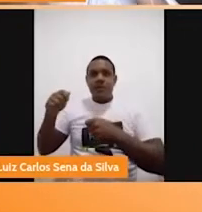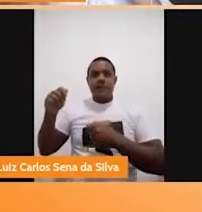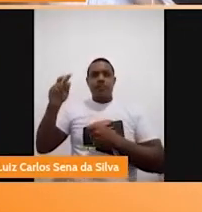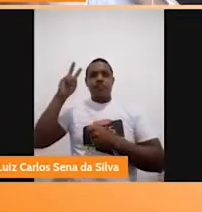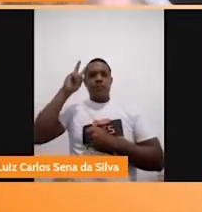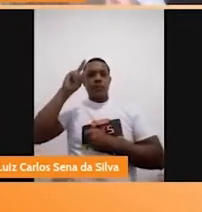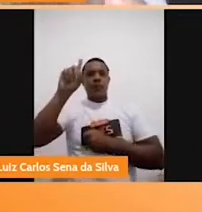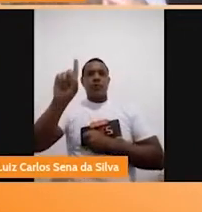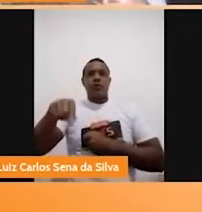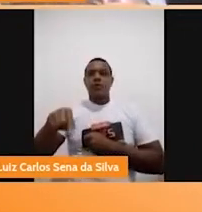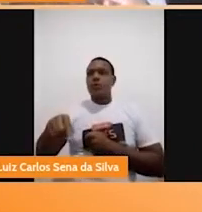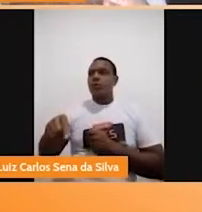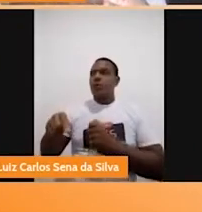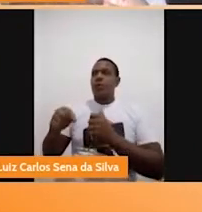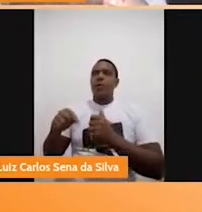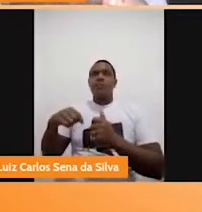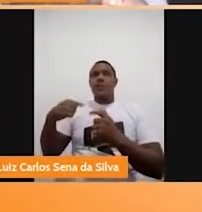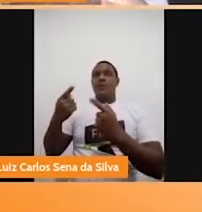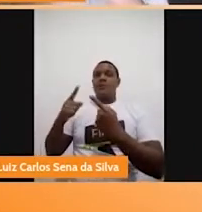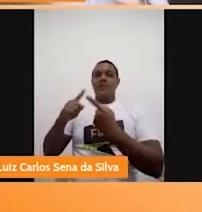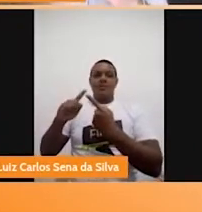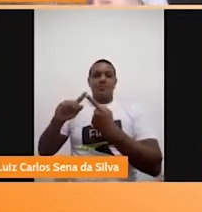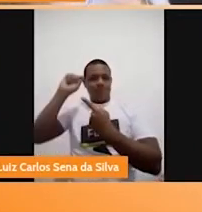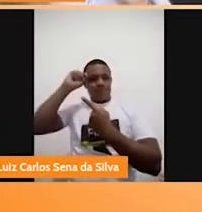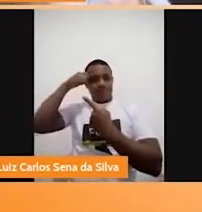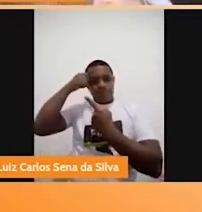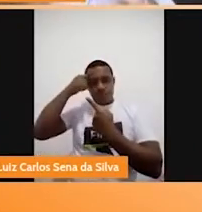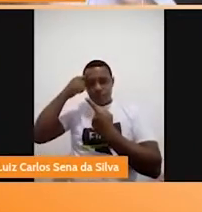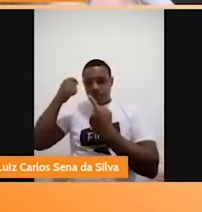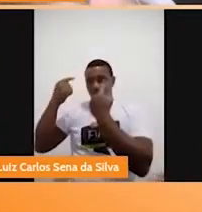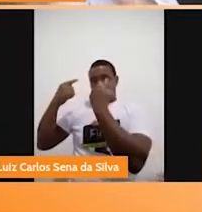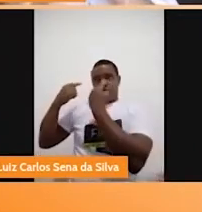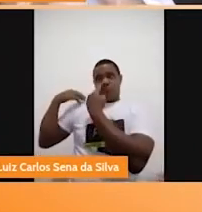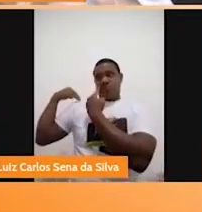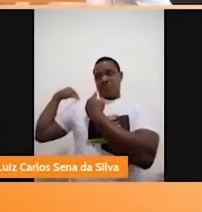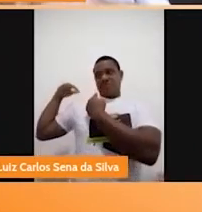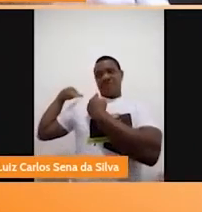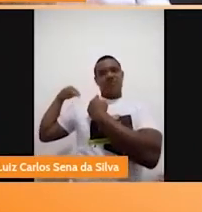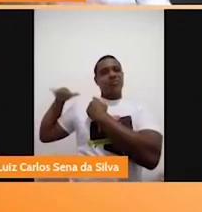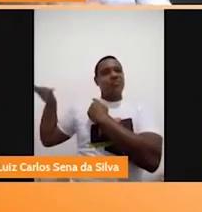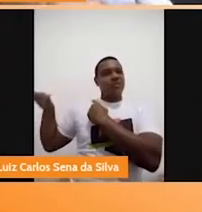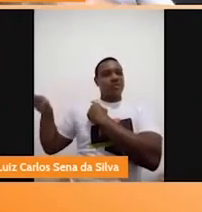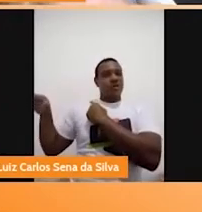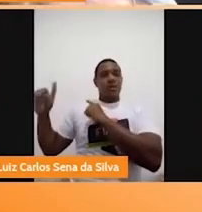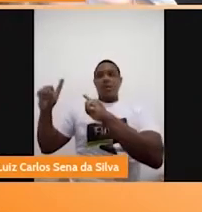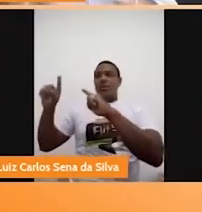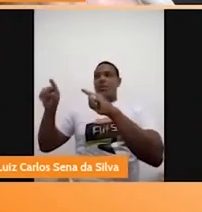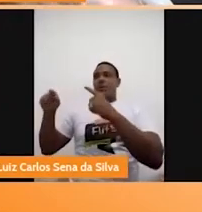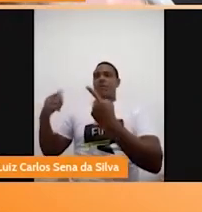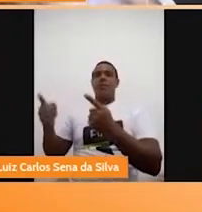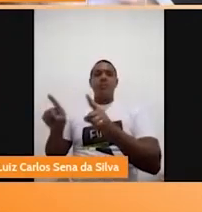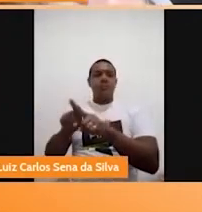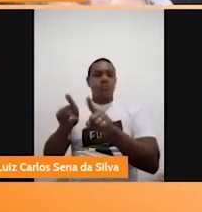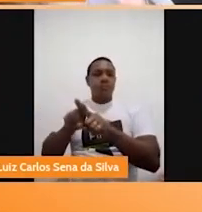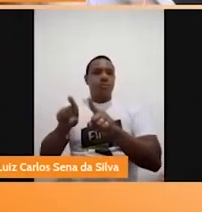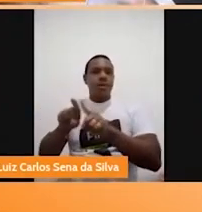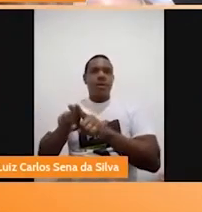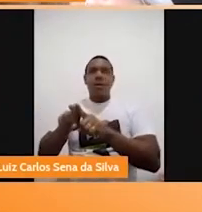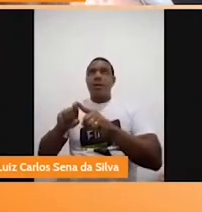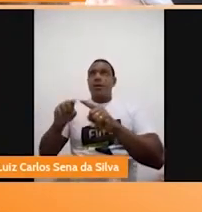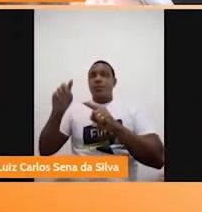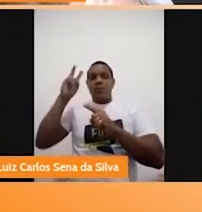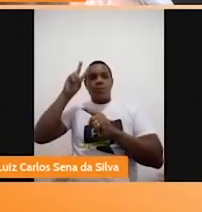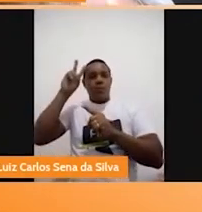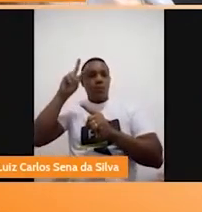primeiro, seja uma história antirracista e que seja também uma história anti-hegemônica. Eu quero uma história